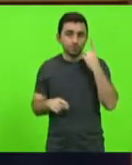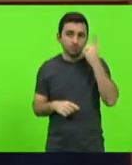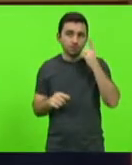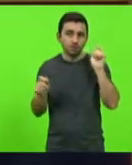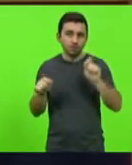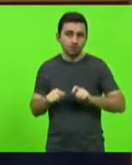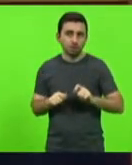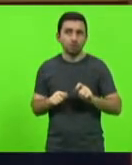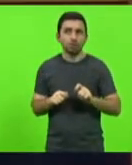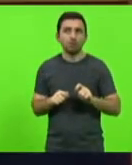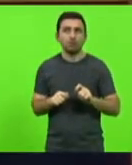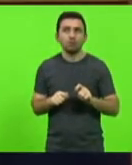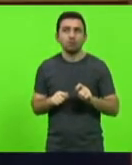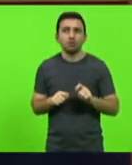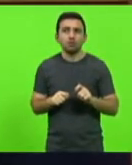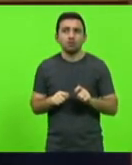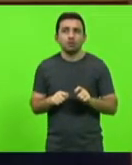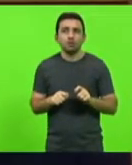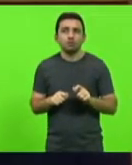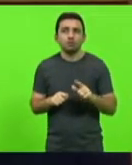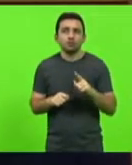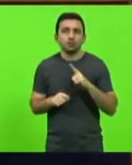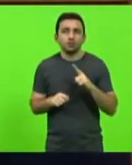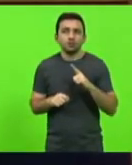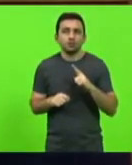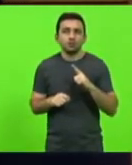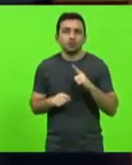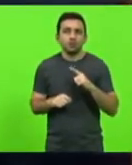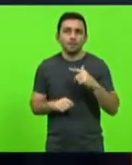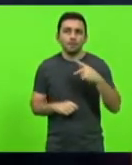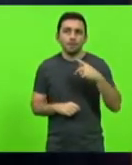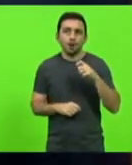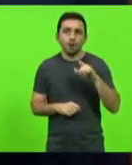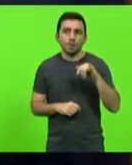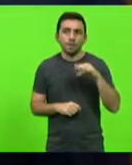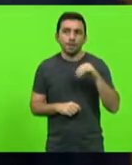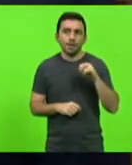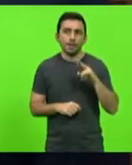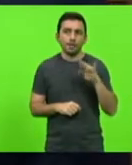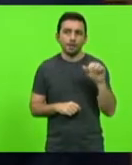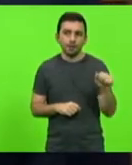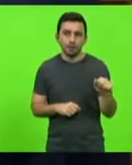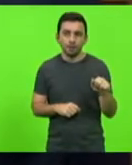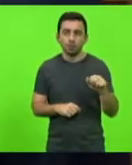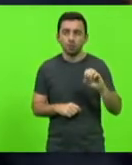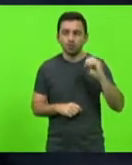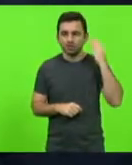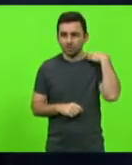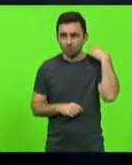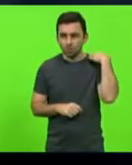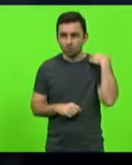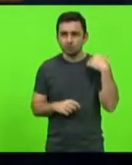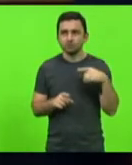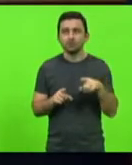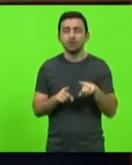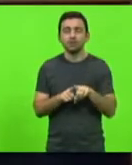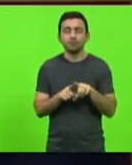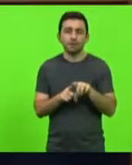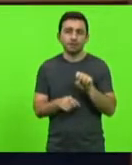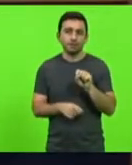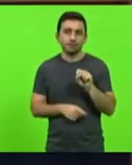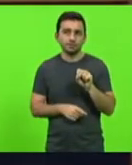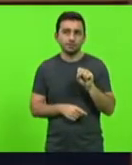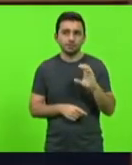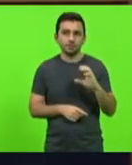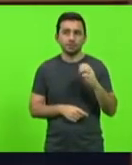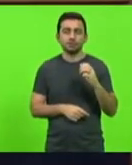que vai para Palmeira, Otacílio Costa, SC-114, e, quando você dá